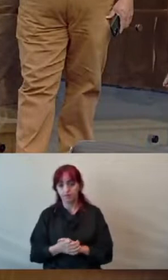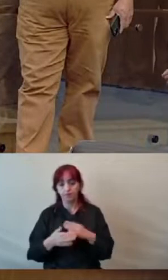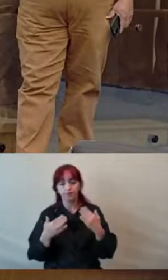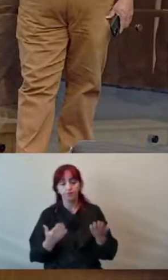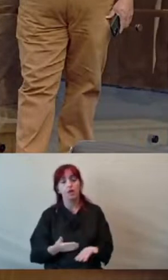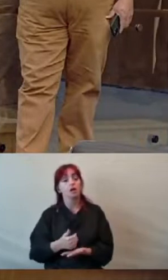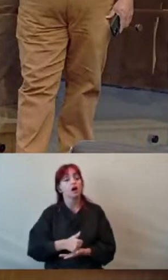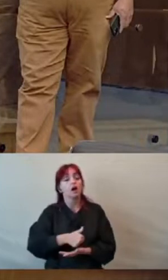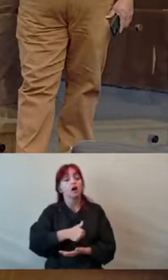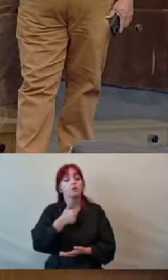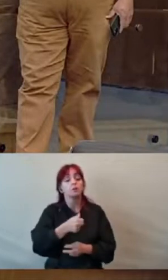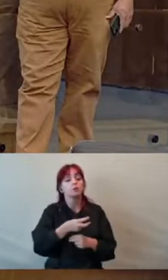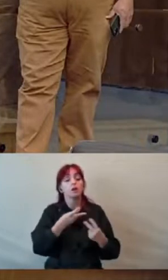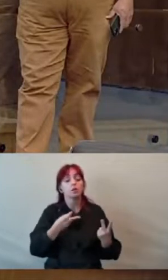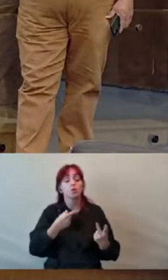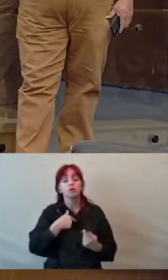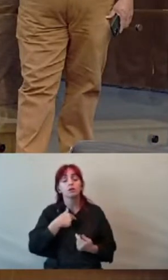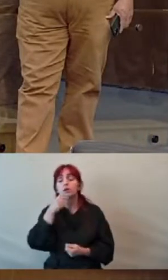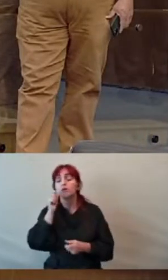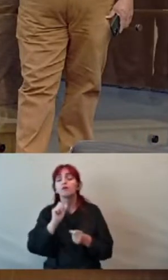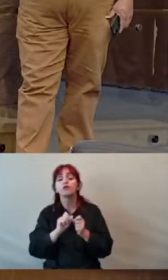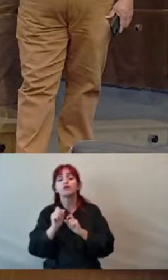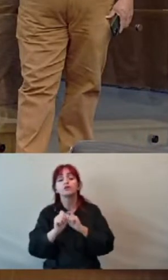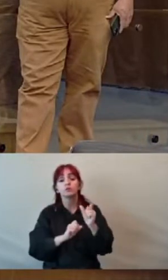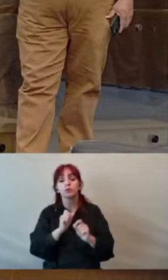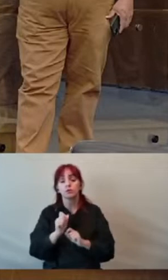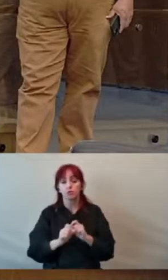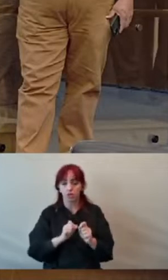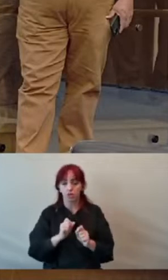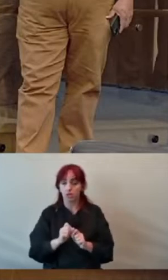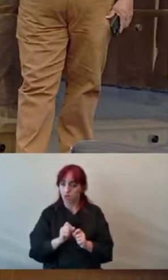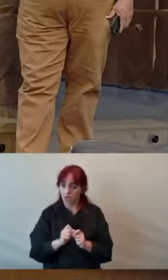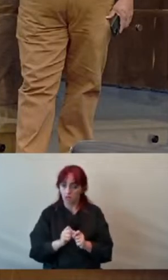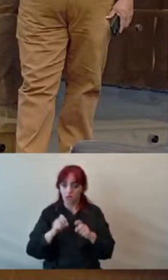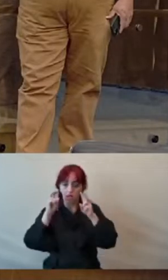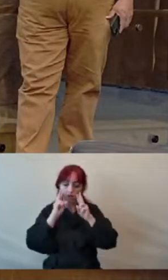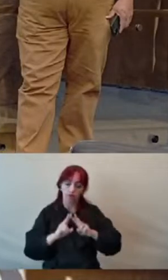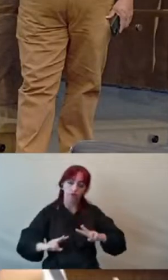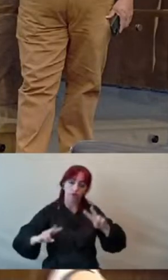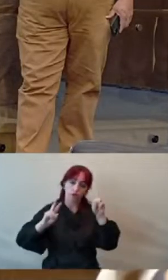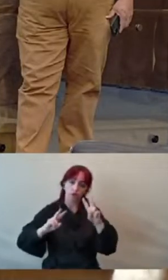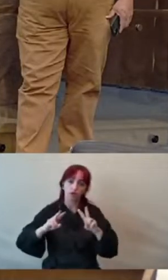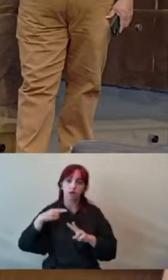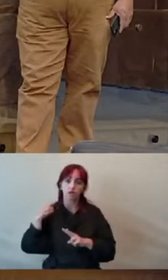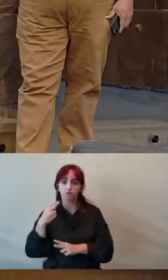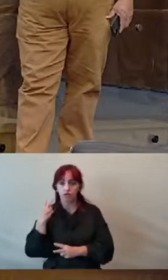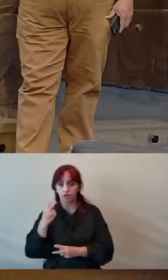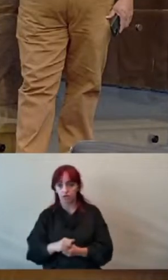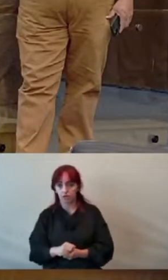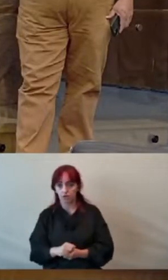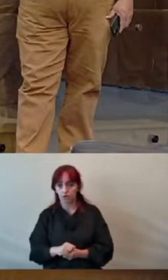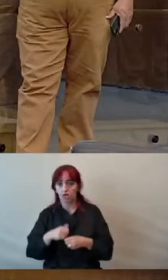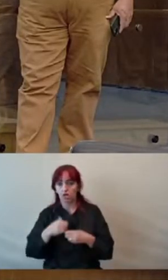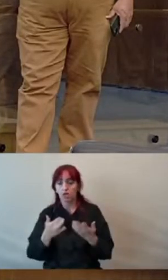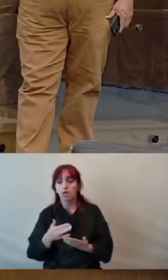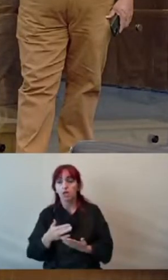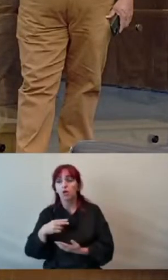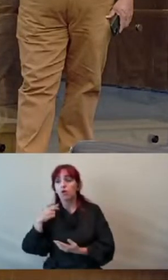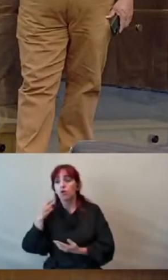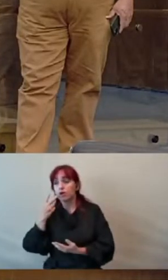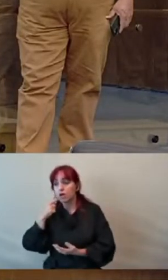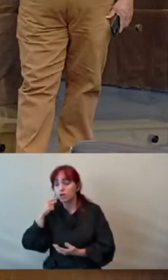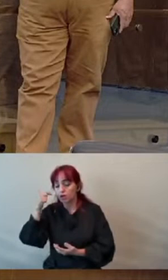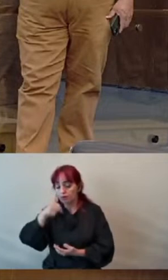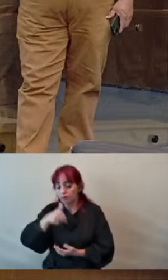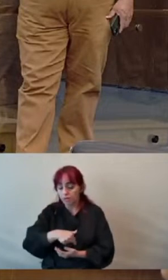coisa que fiz foi justamente dar visibilidade ao senhor vereador. Então não me venha aqui nesse microfone falar que o